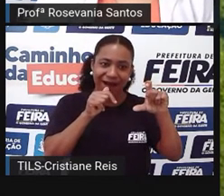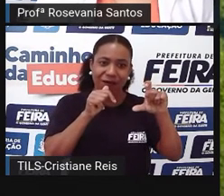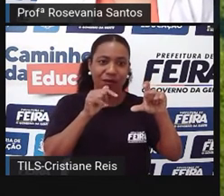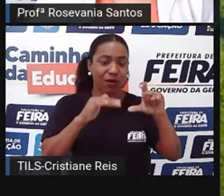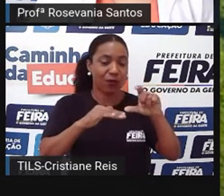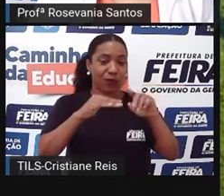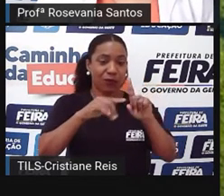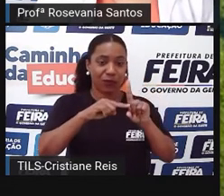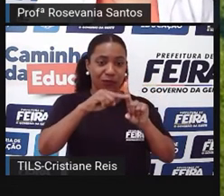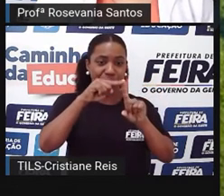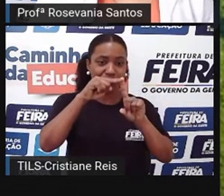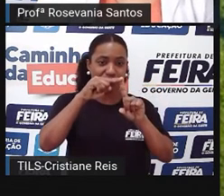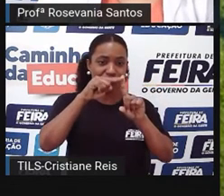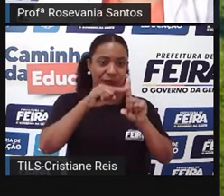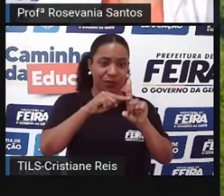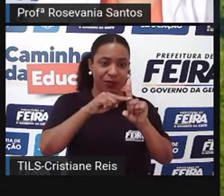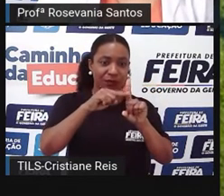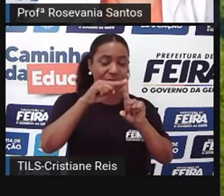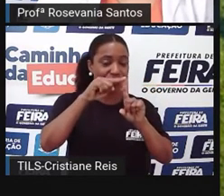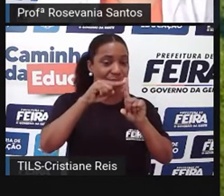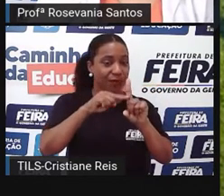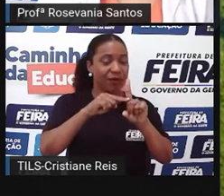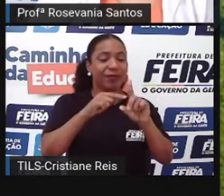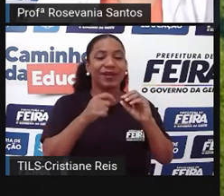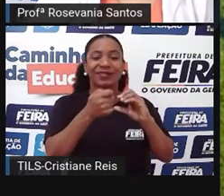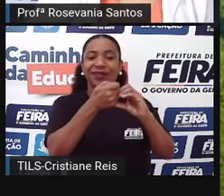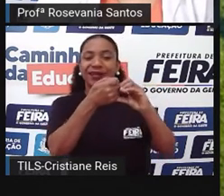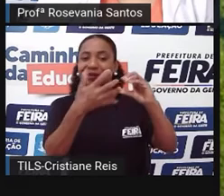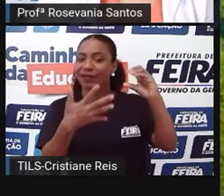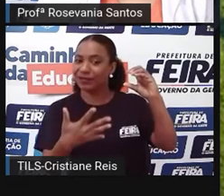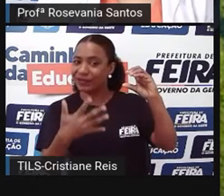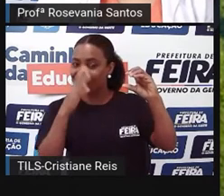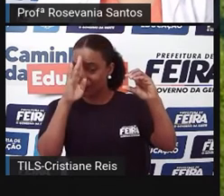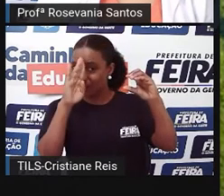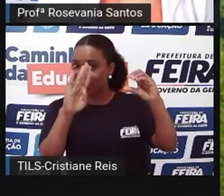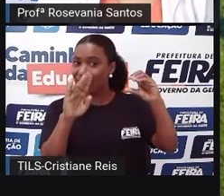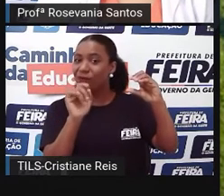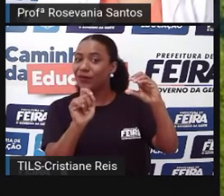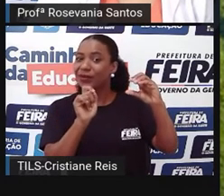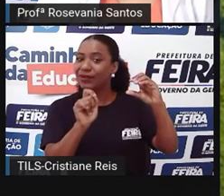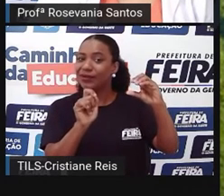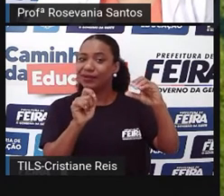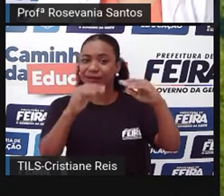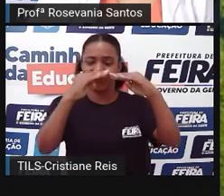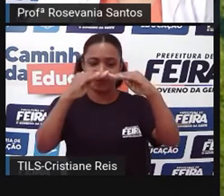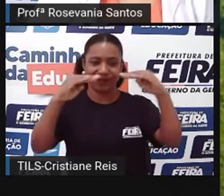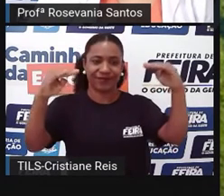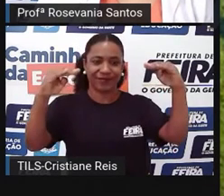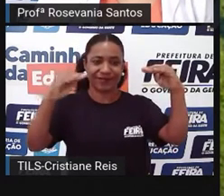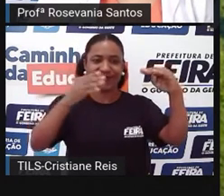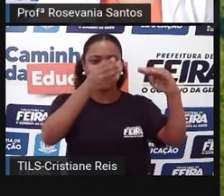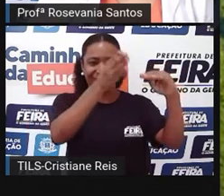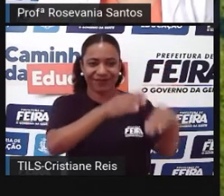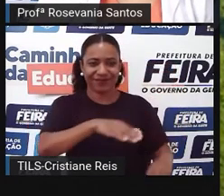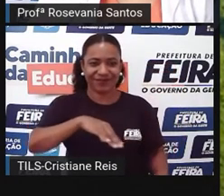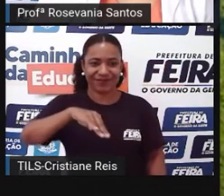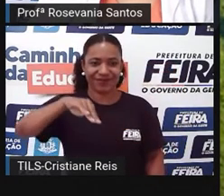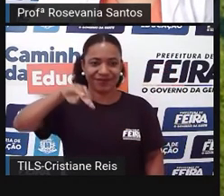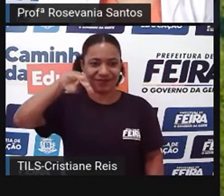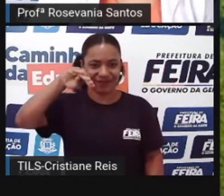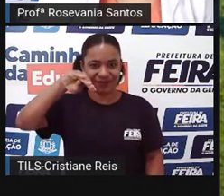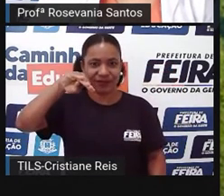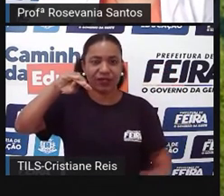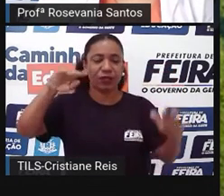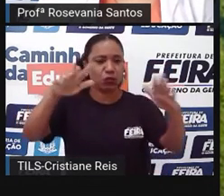Mas a característica principal da depressão é exatamente a gente ter aqui as áreas adjacentes